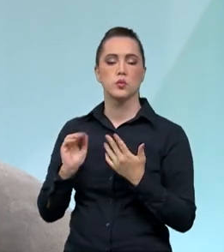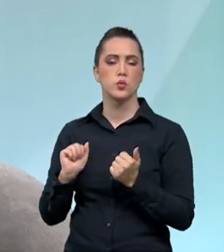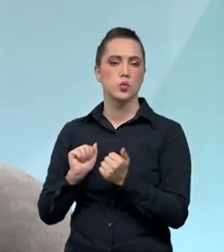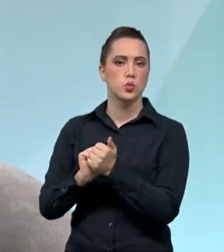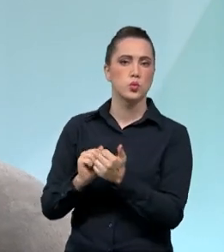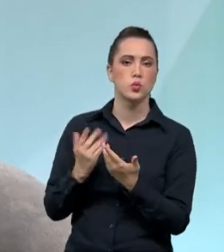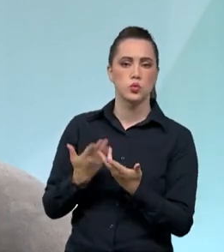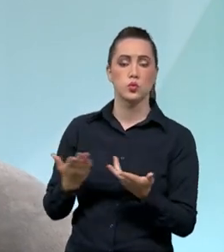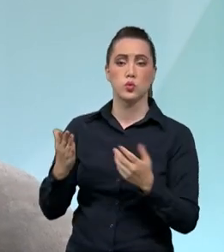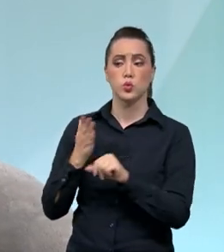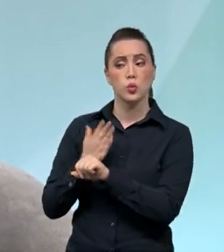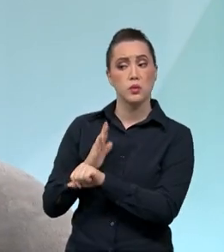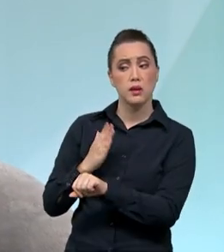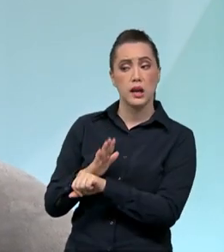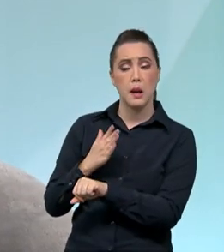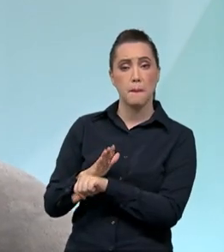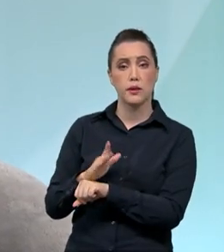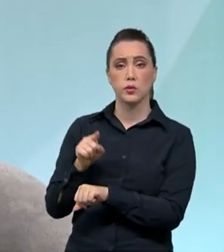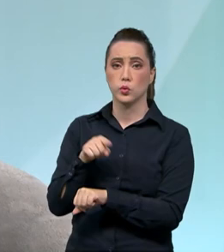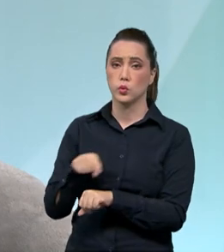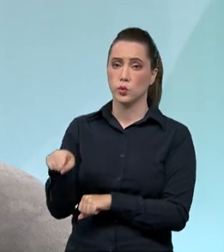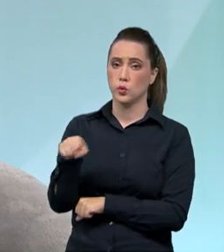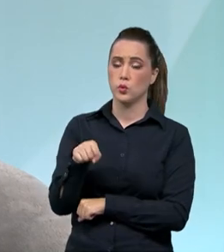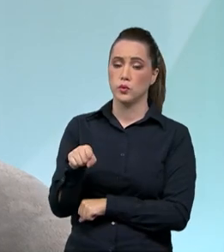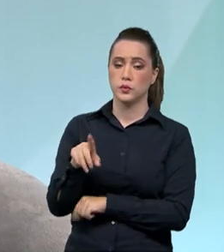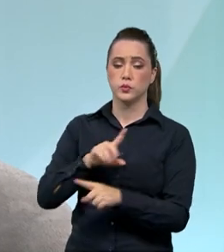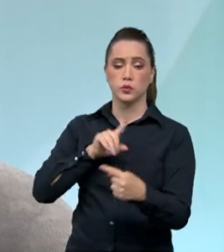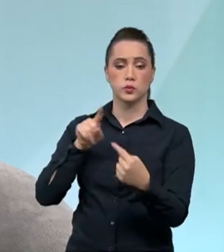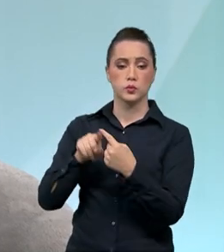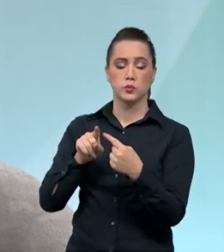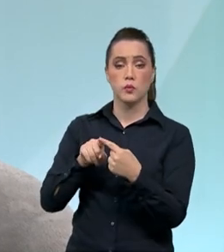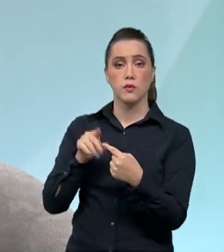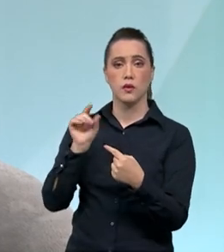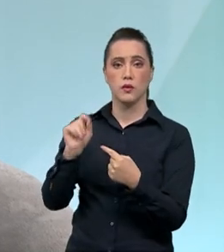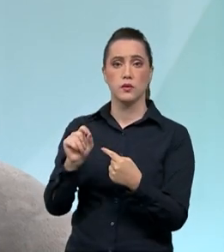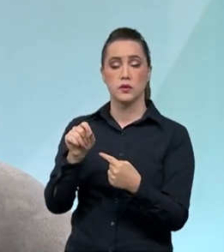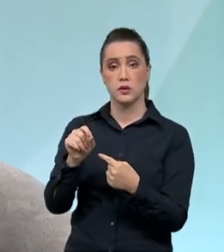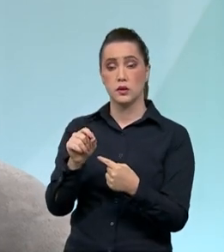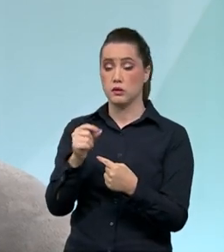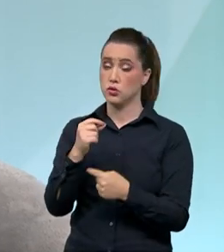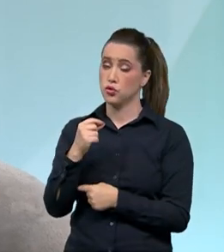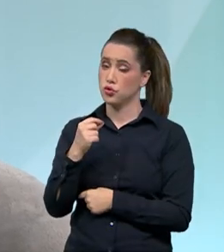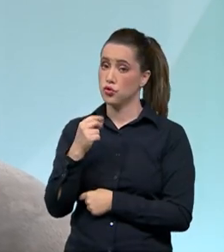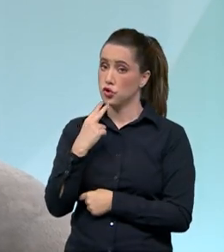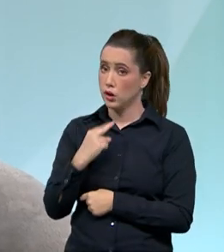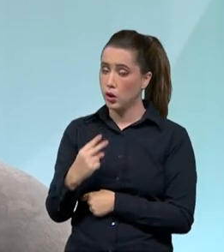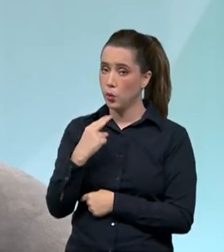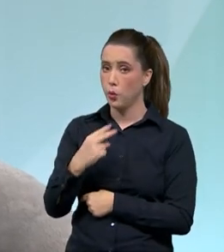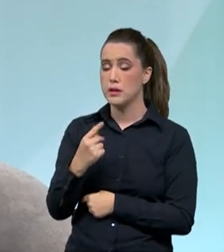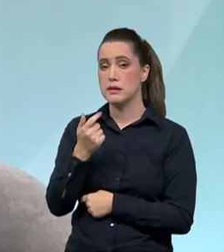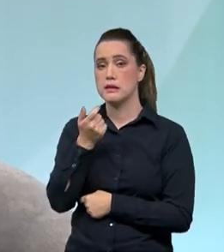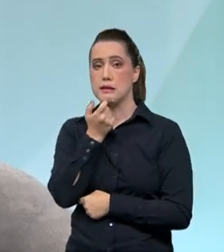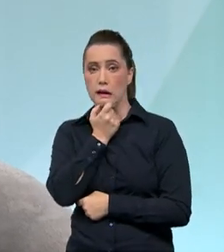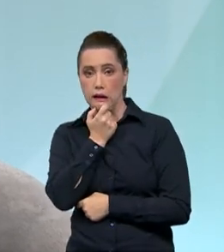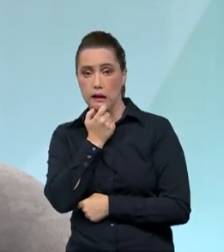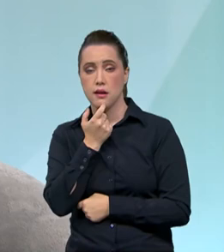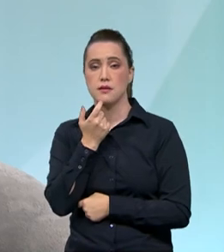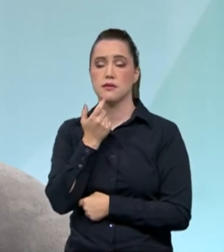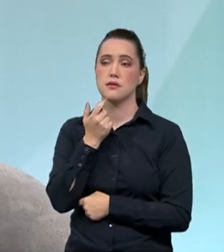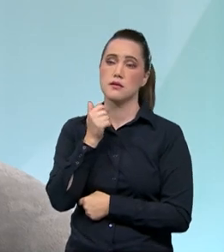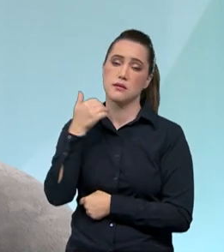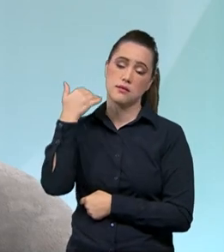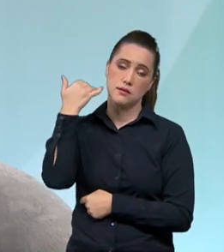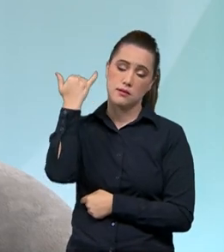questão da qualificação no tocante aos idiomas, inglês e espanhol, mais falados no mundo.